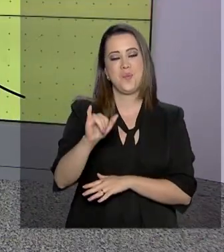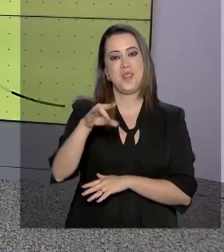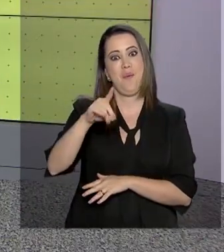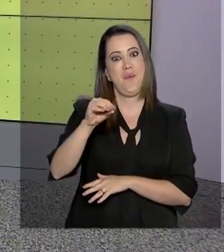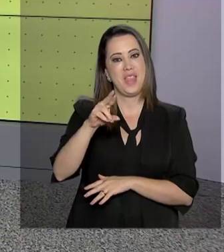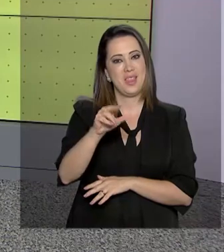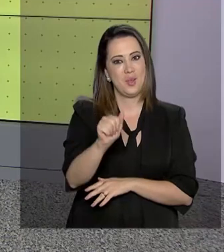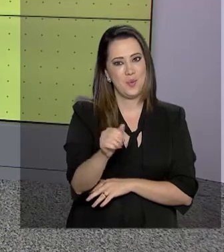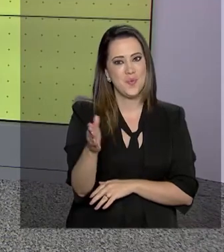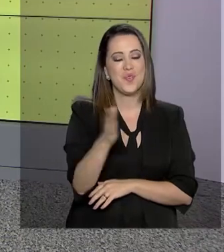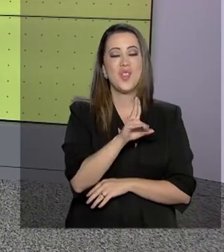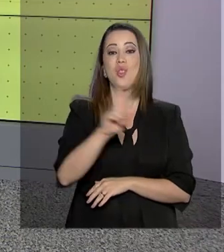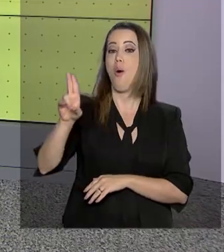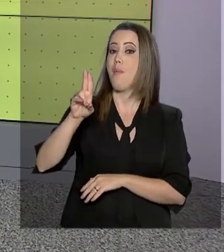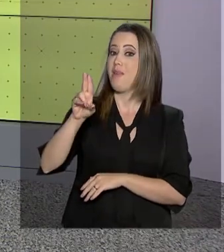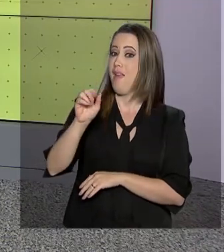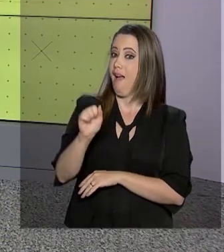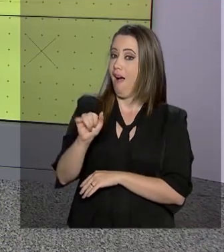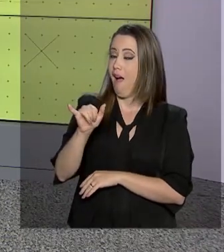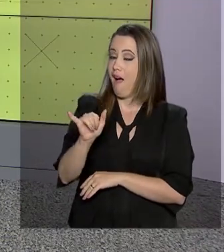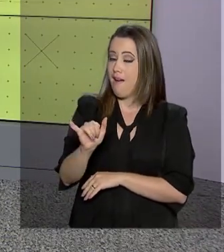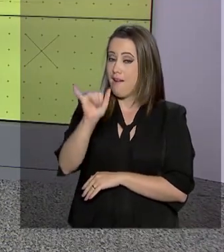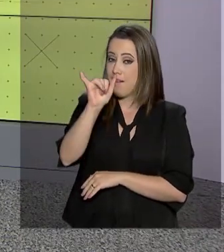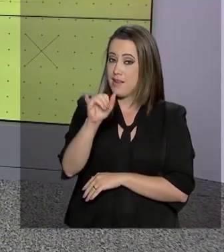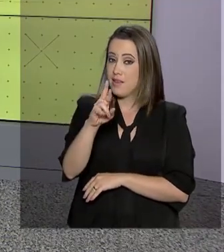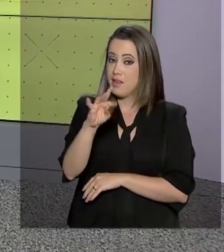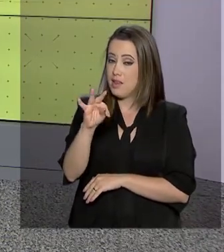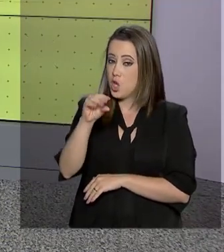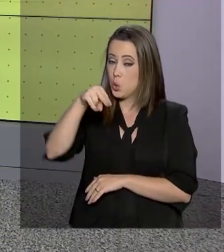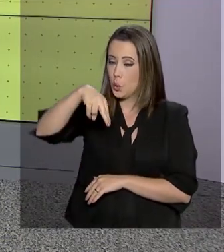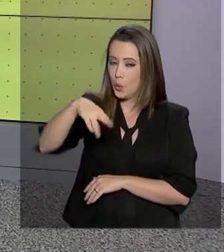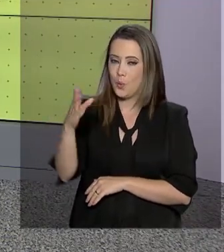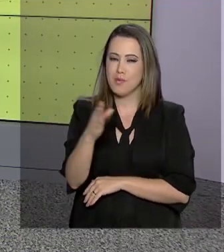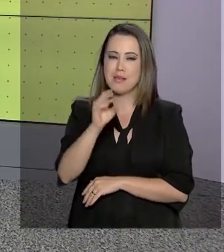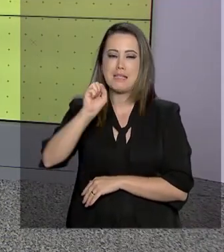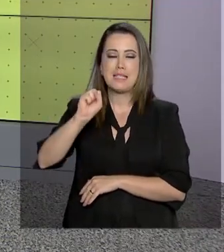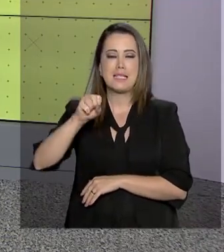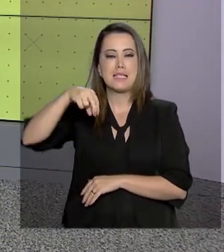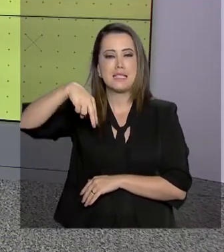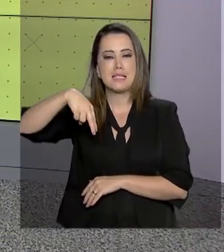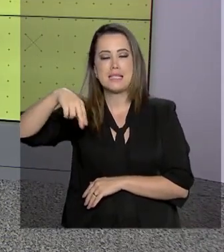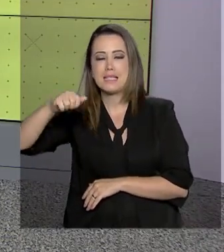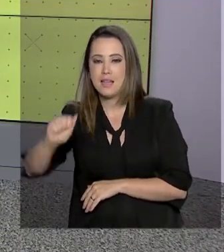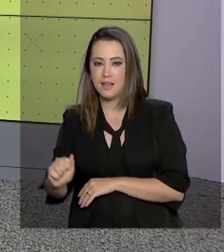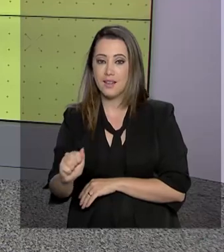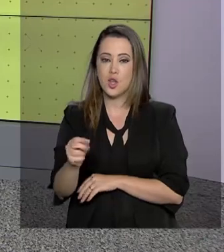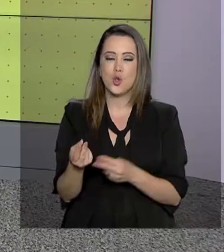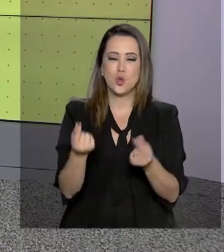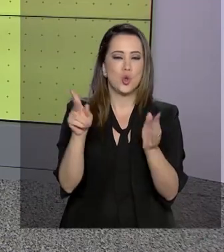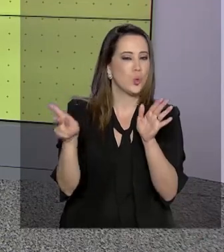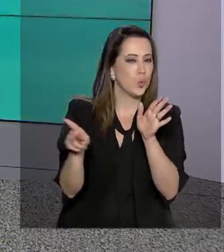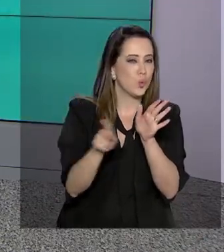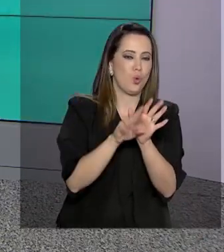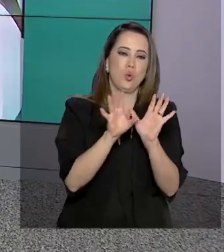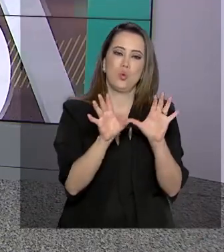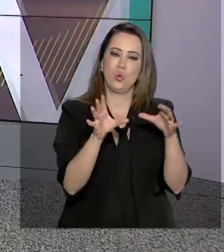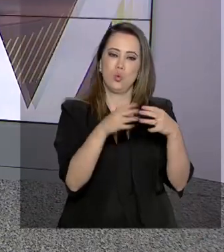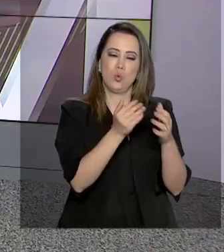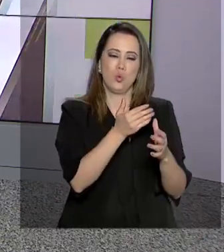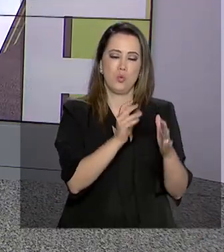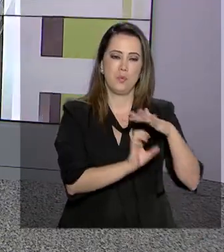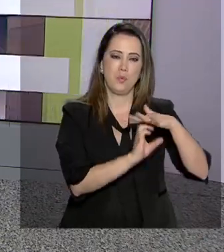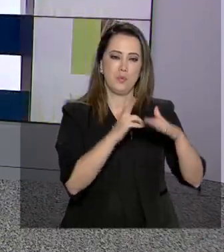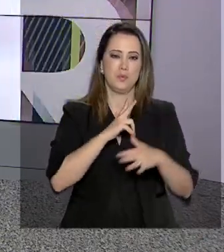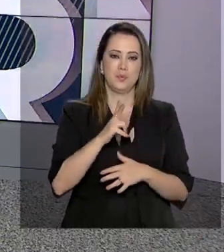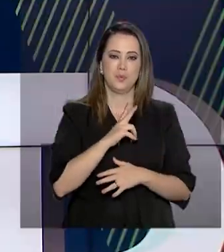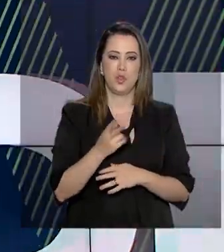Ayrton Senna. Disse também que o investimento será totalmente da iniciativa privada, com custo zero para os cofres